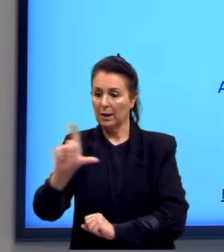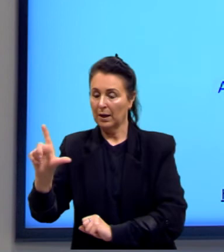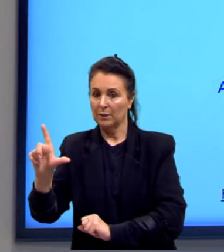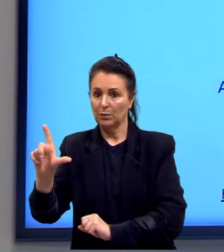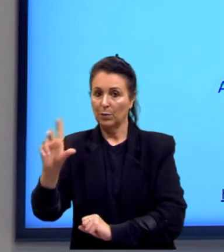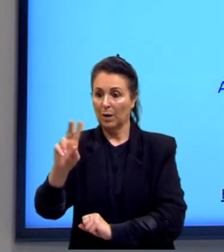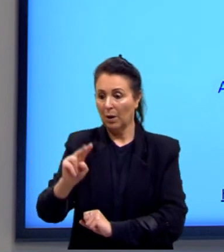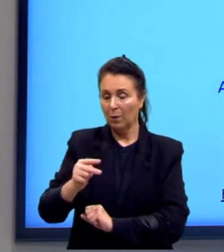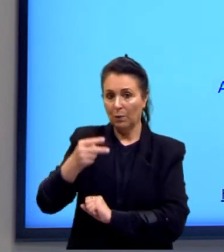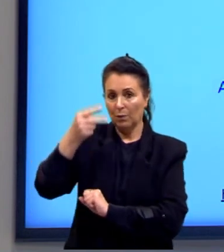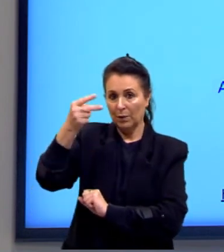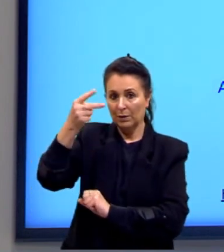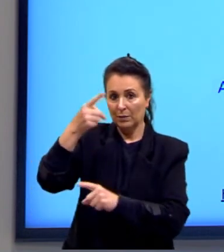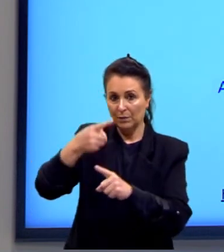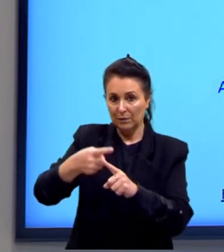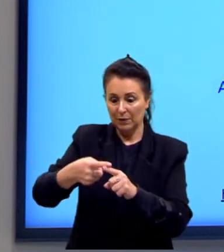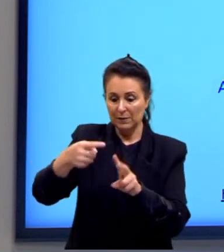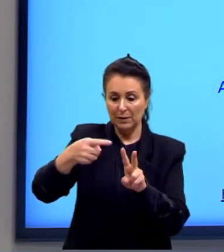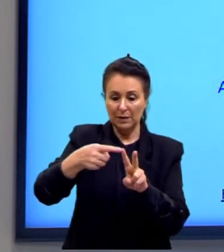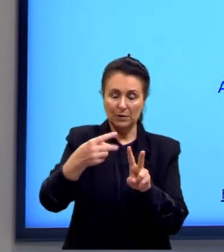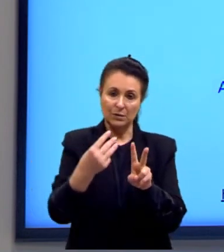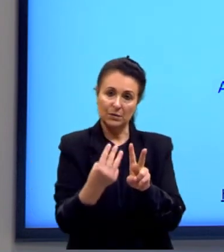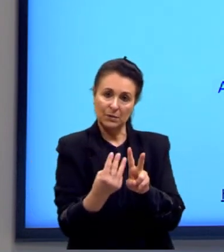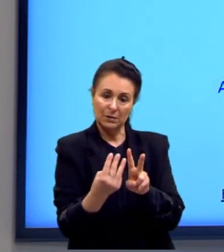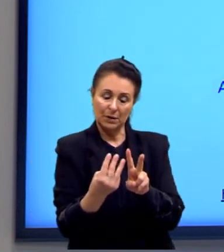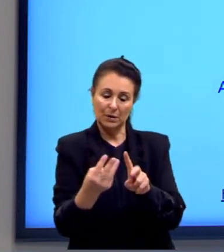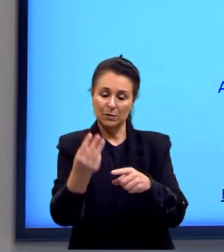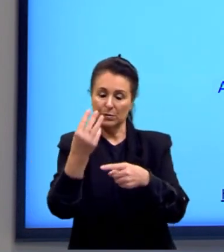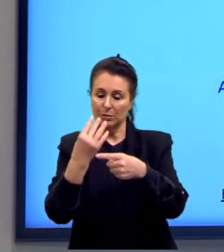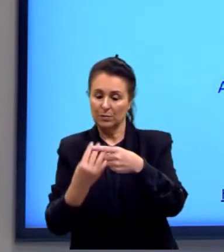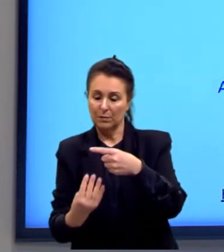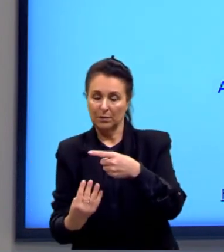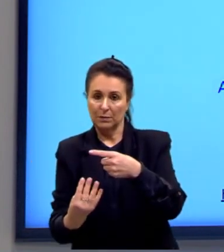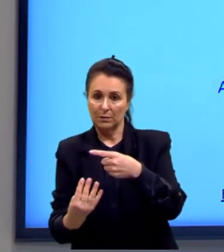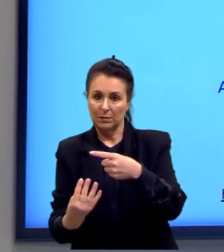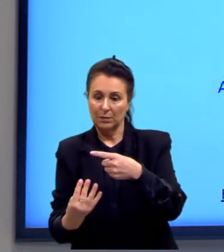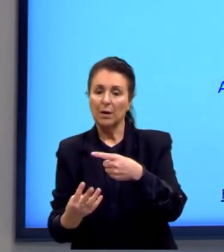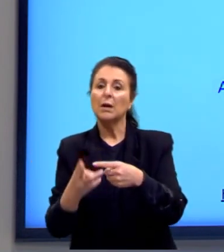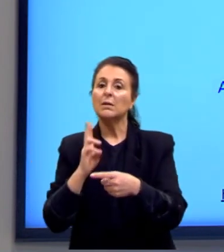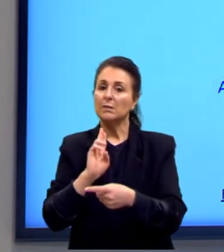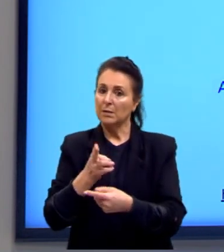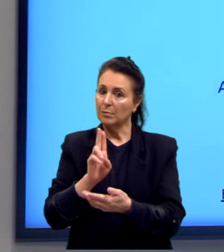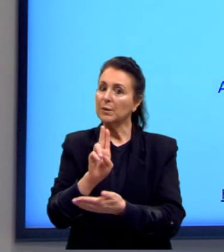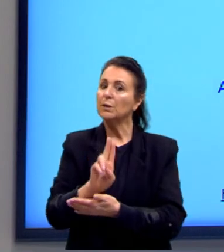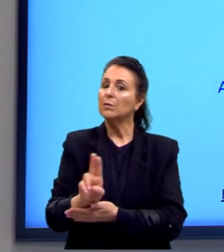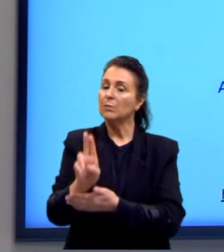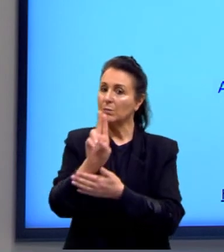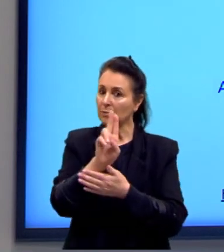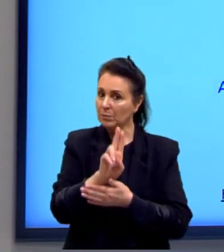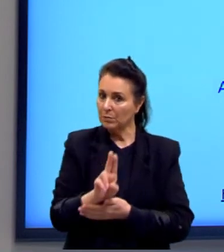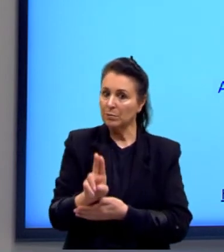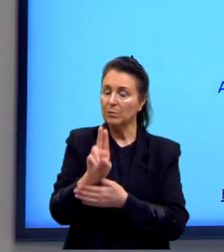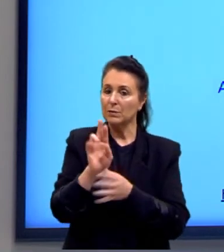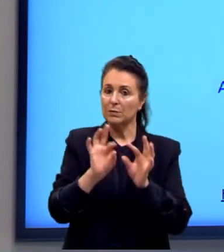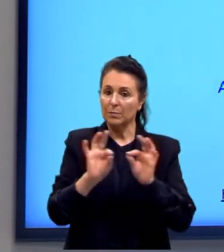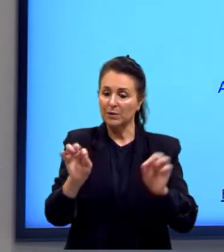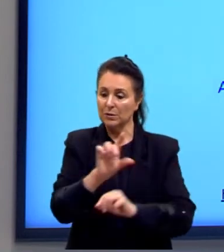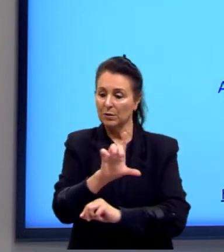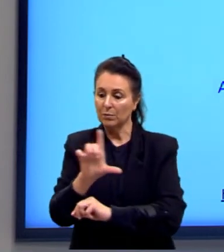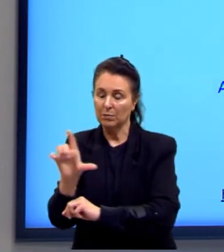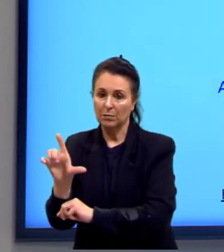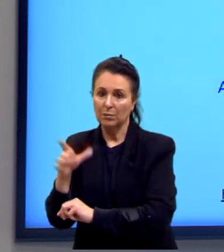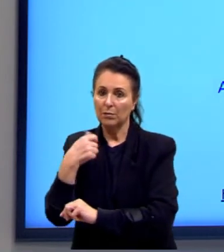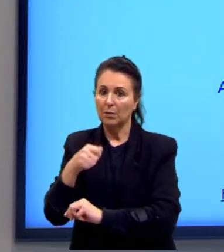quadrado vezes raiz de 3 sobre 4, tá? Sempre utilizando somente, então, a medida do lado. Não